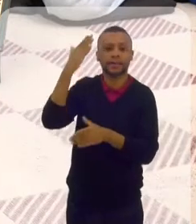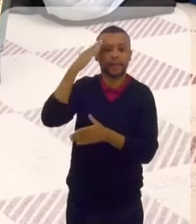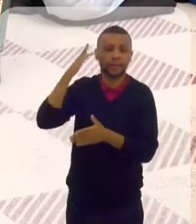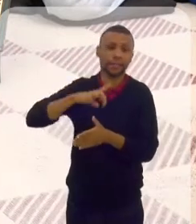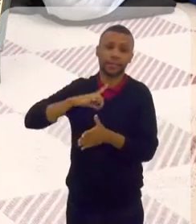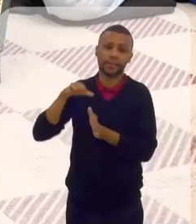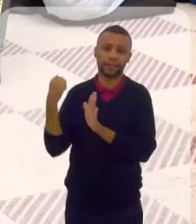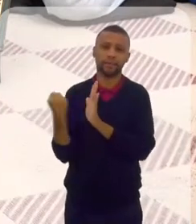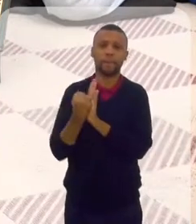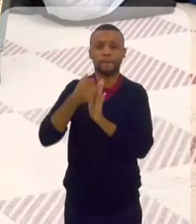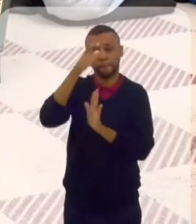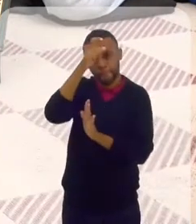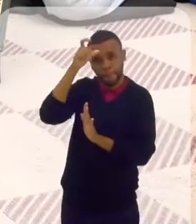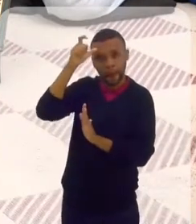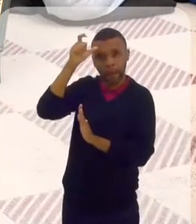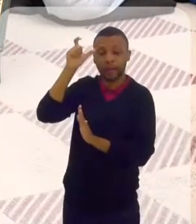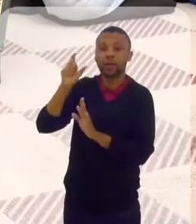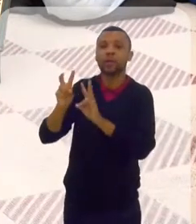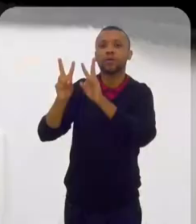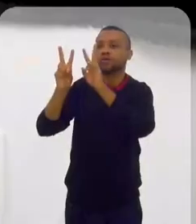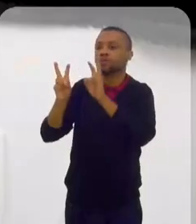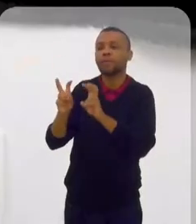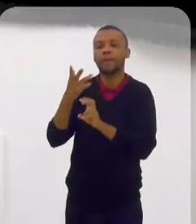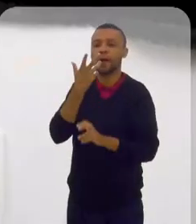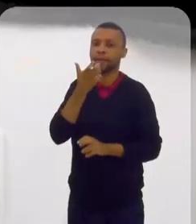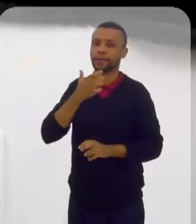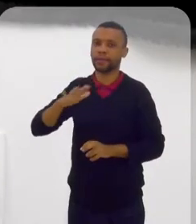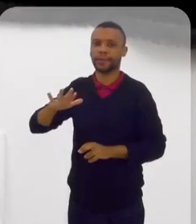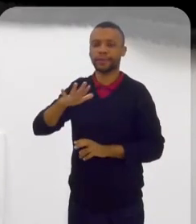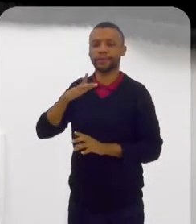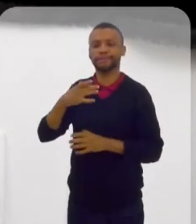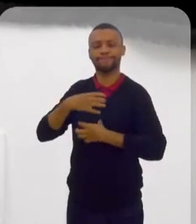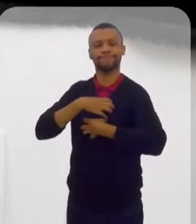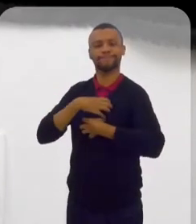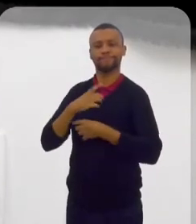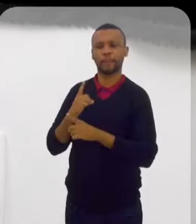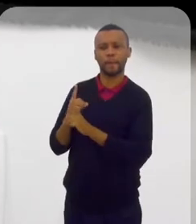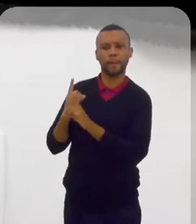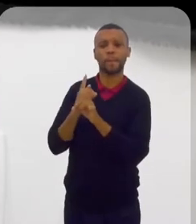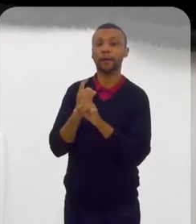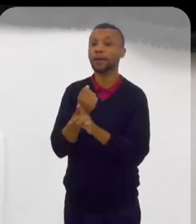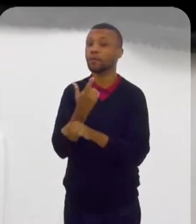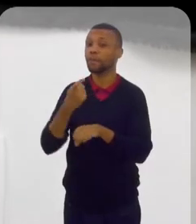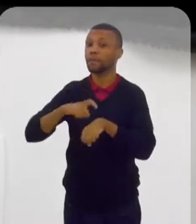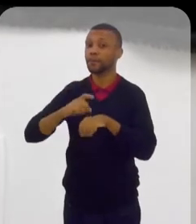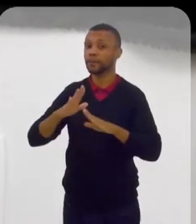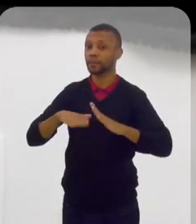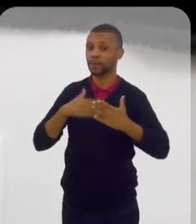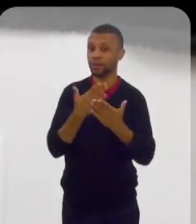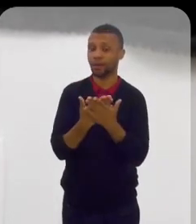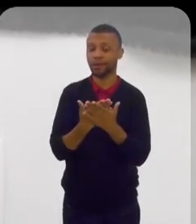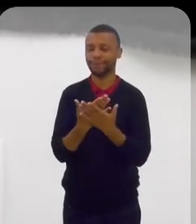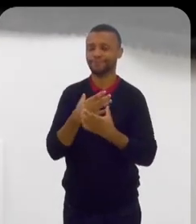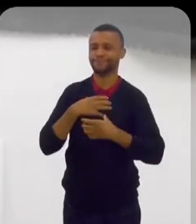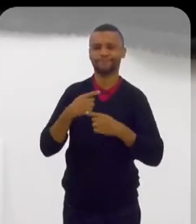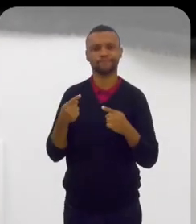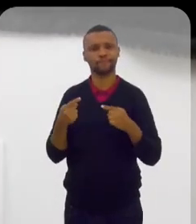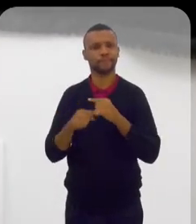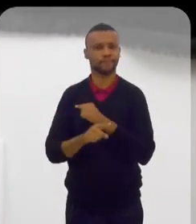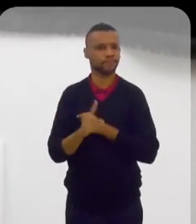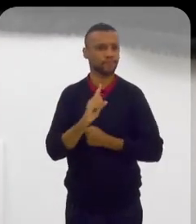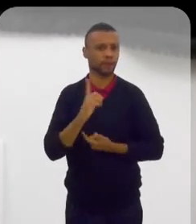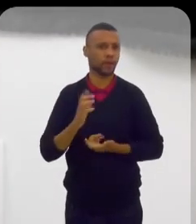estereótipo. Mas, a sempre se preocupou com relação à questão das crianças se identificarem. Em alguns momentos, as escolas não se identificavam como.